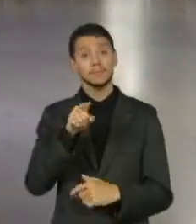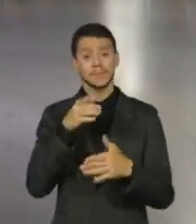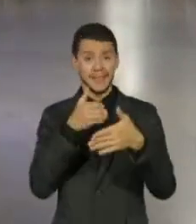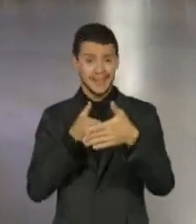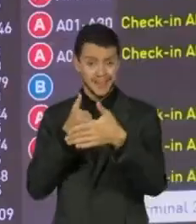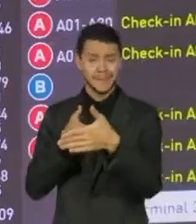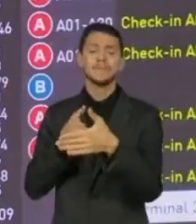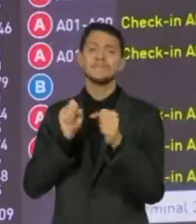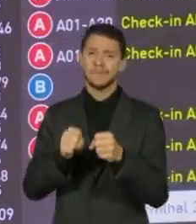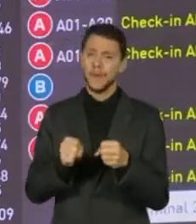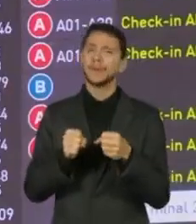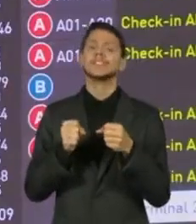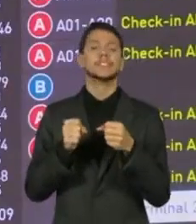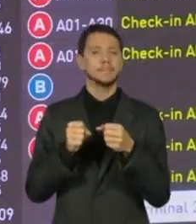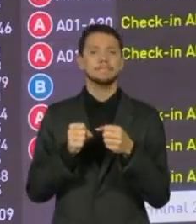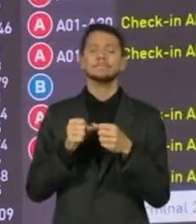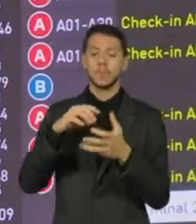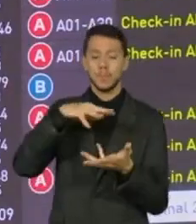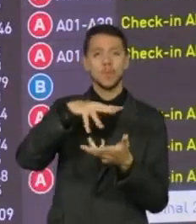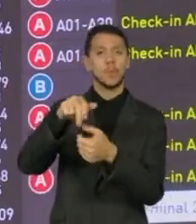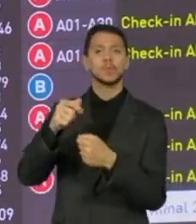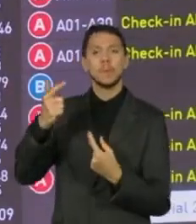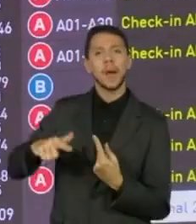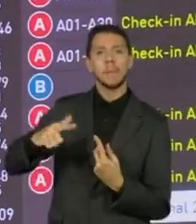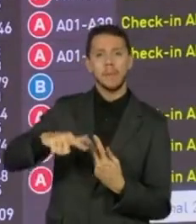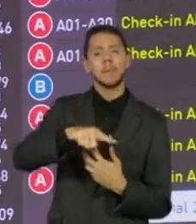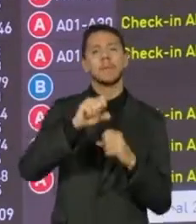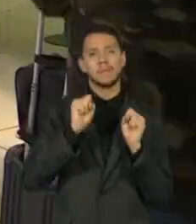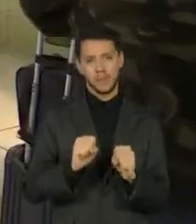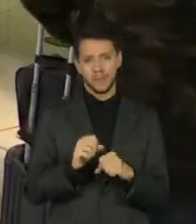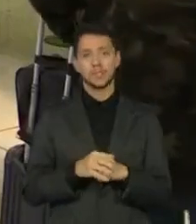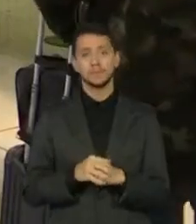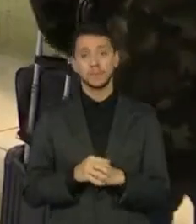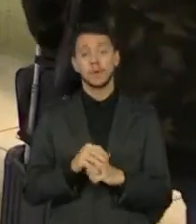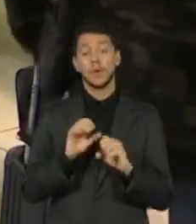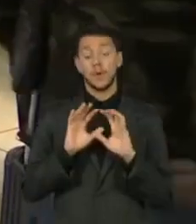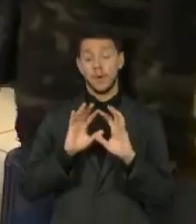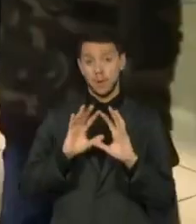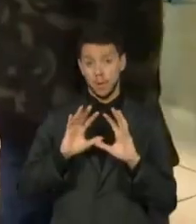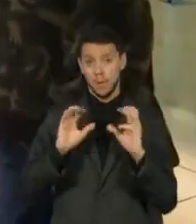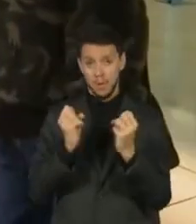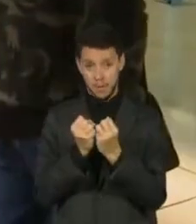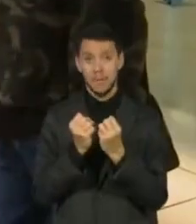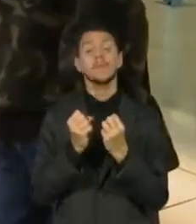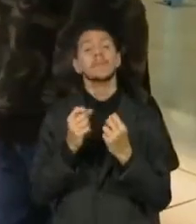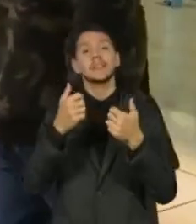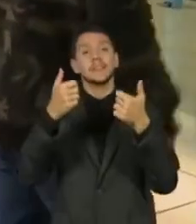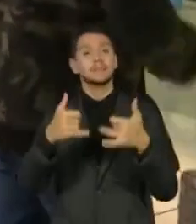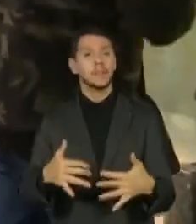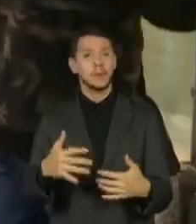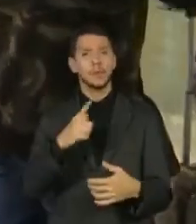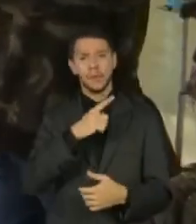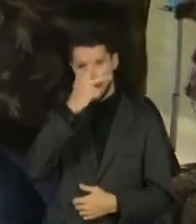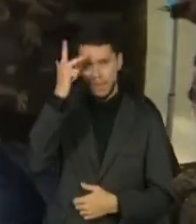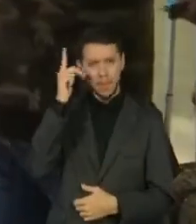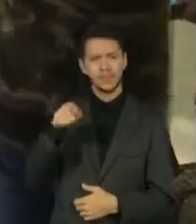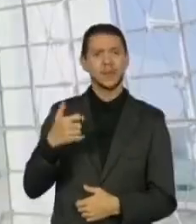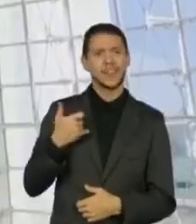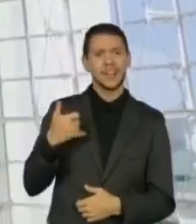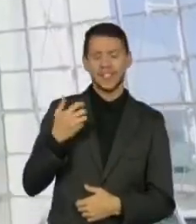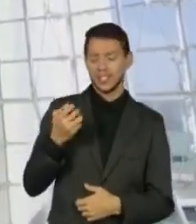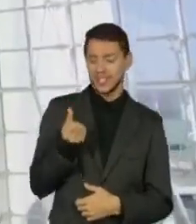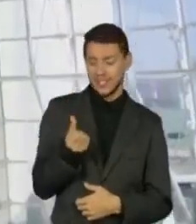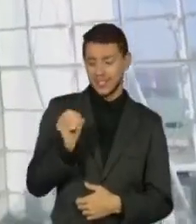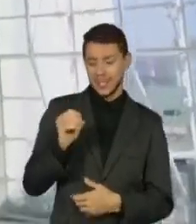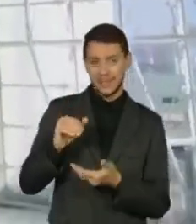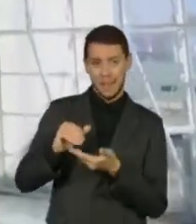em todo o mundo. A Organização Mundial de Saúde aconselhou pessoas com mais de 60 anos ou com comorbidades